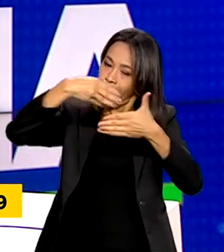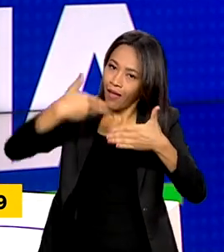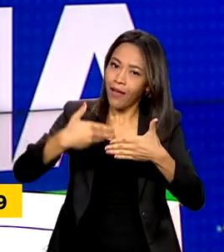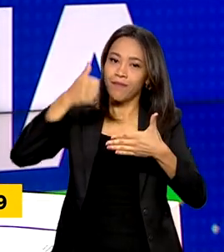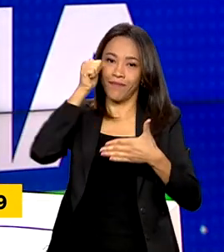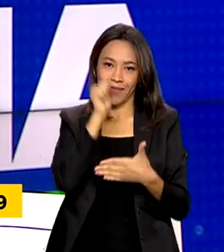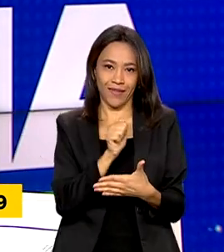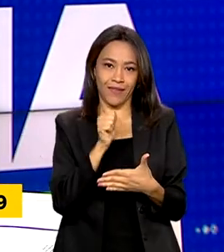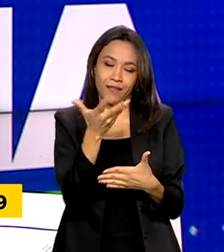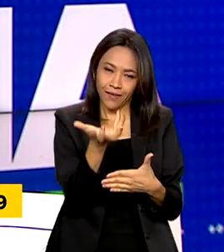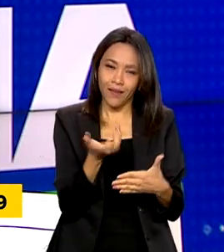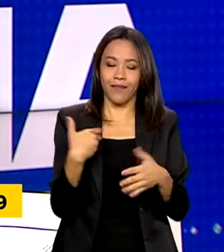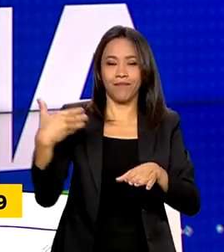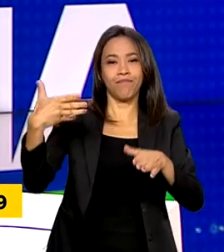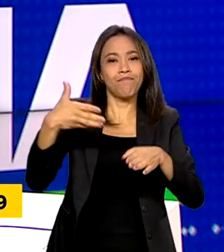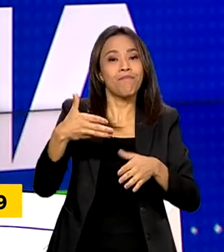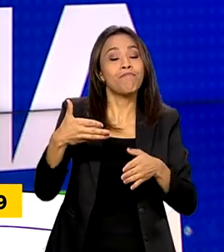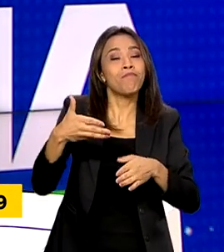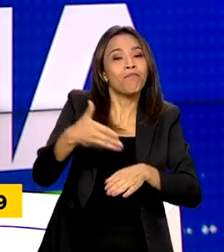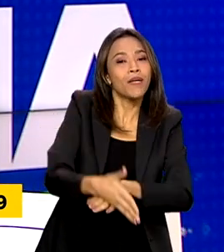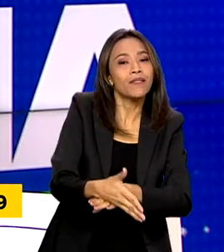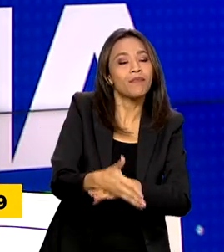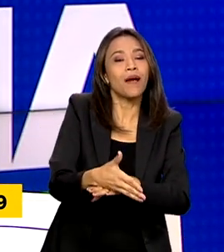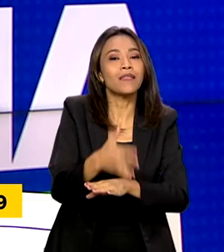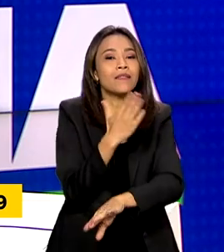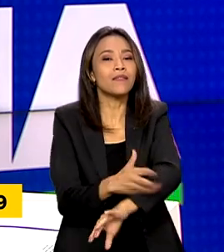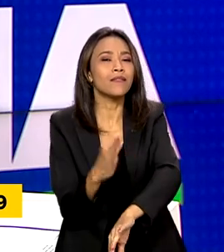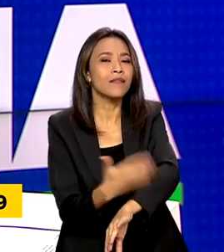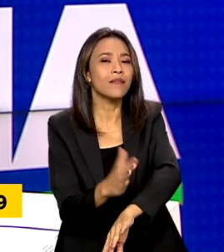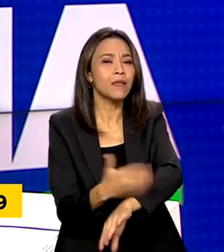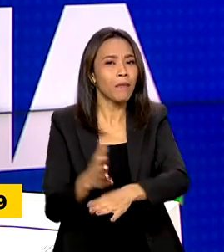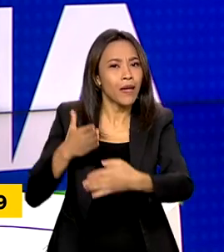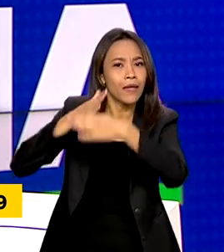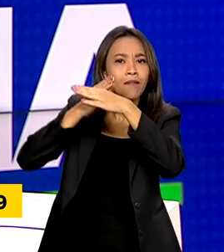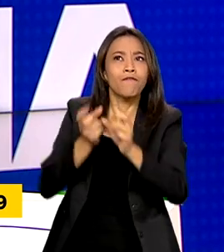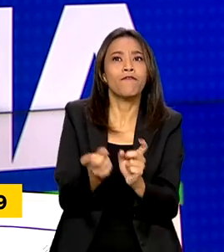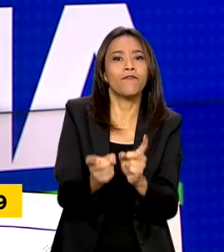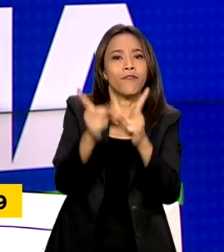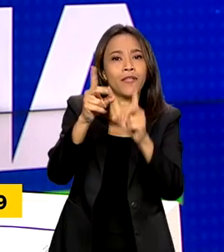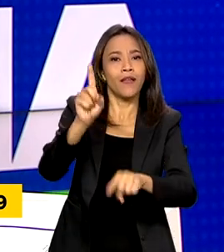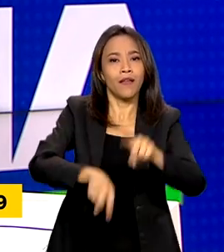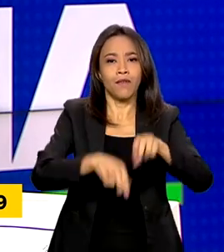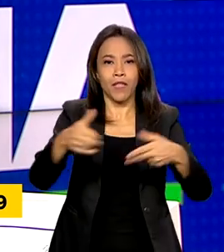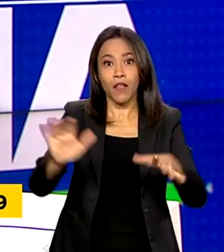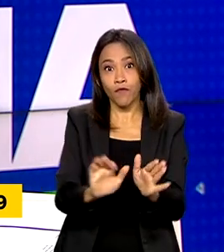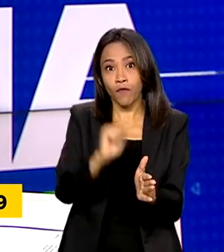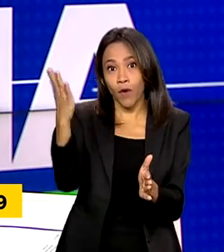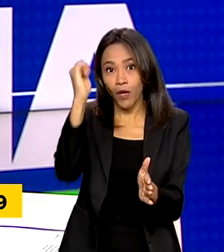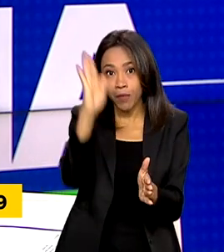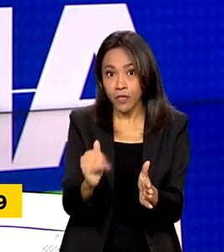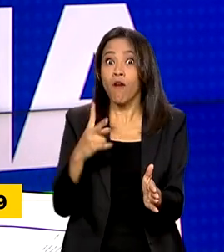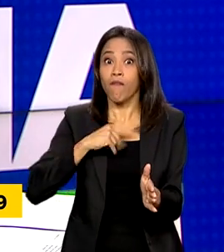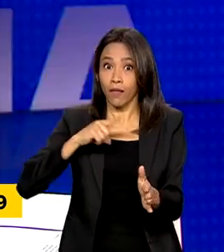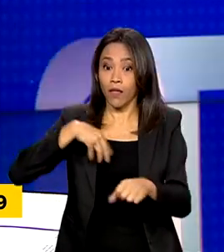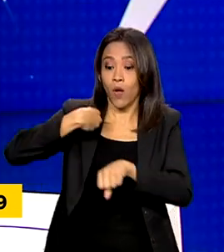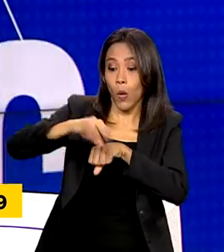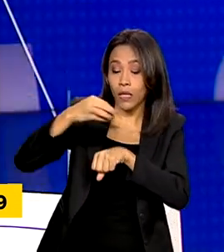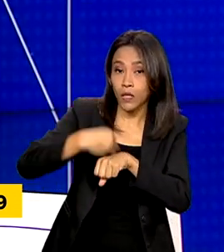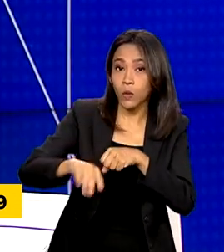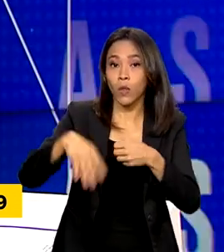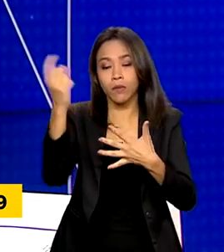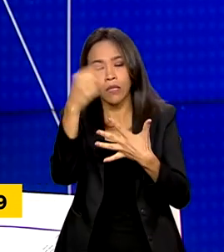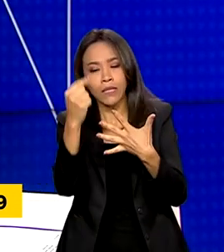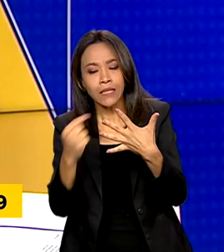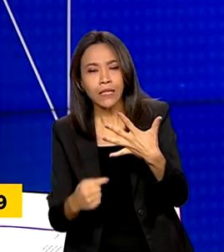que desejam participar de treinamento para entrar no mercado internacional. Elas vão receber orientações e dicas de um